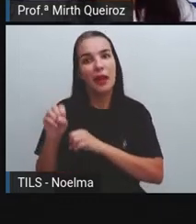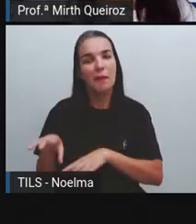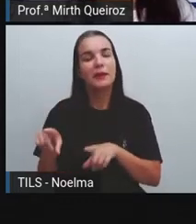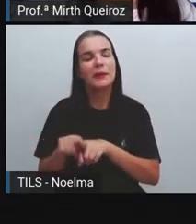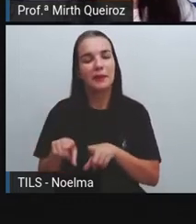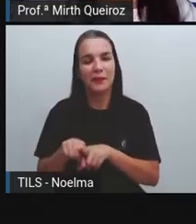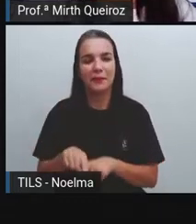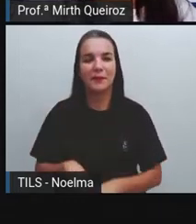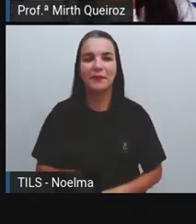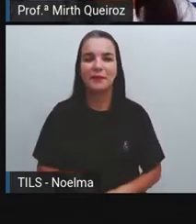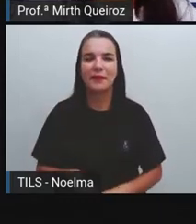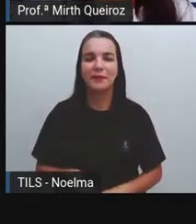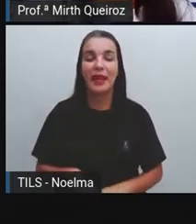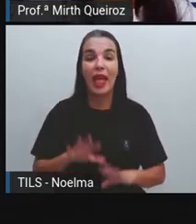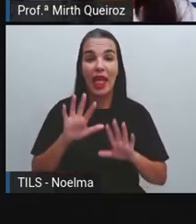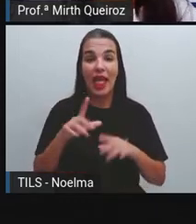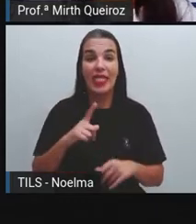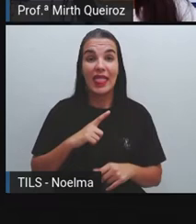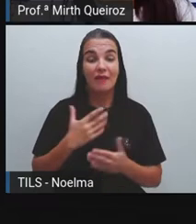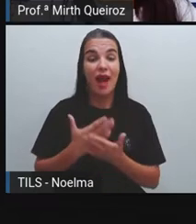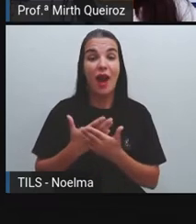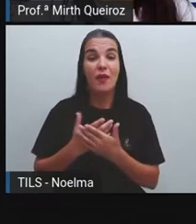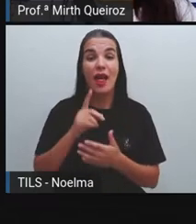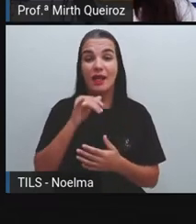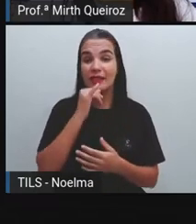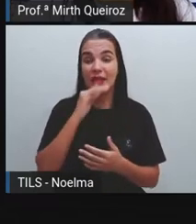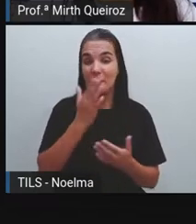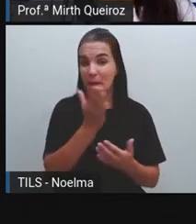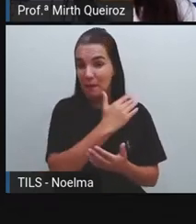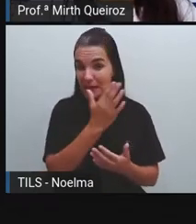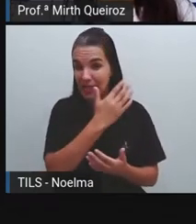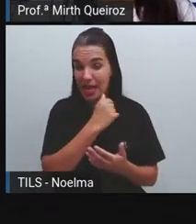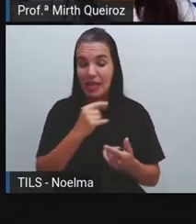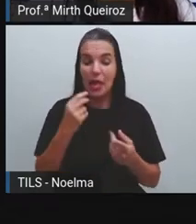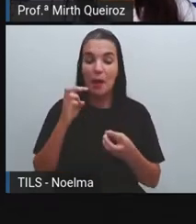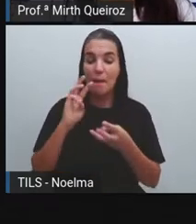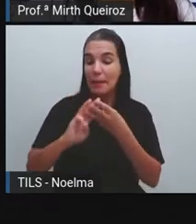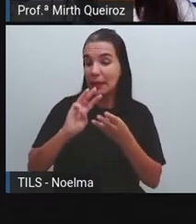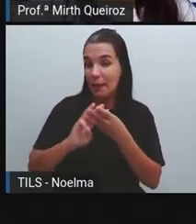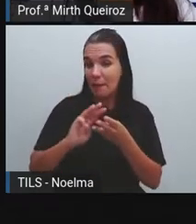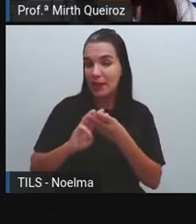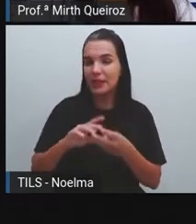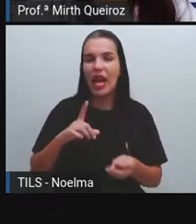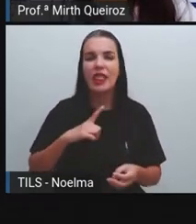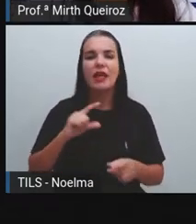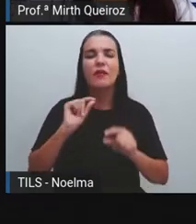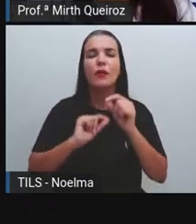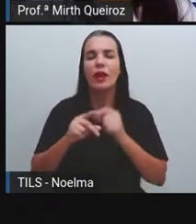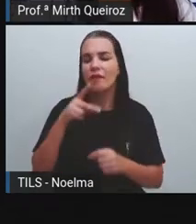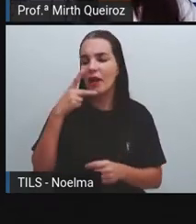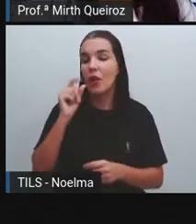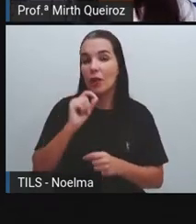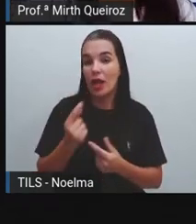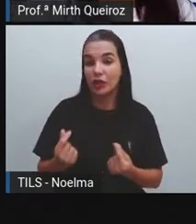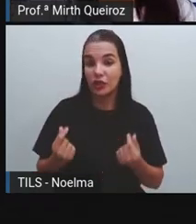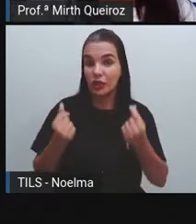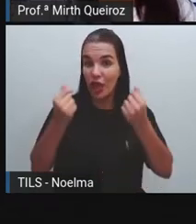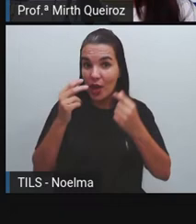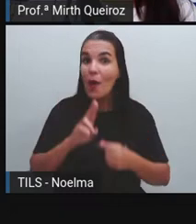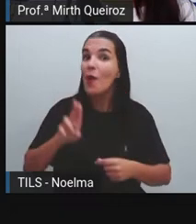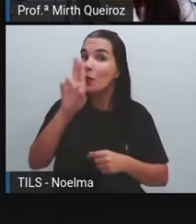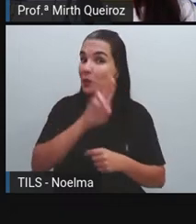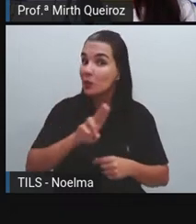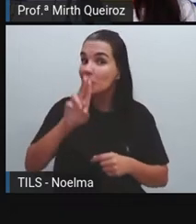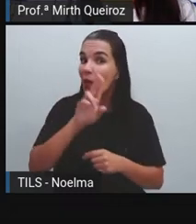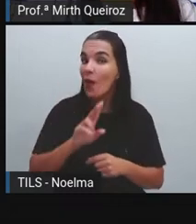conteúdo. Teve uma aula, por exemplo, de matemática, que a gente teve falando sobre o dinheiro, onde eu utilizei